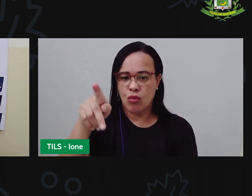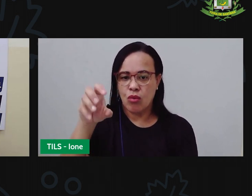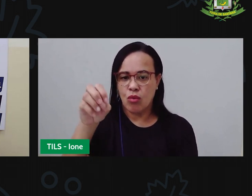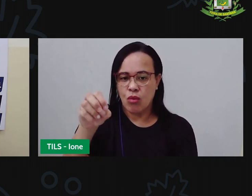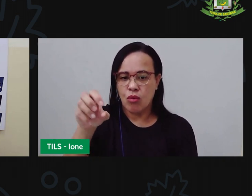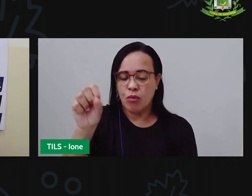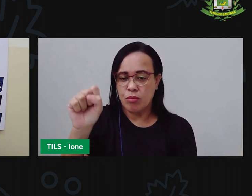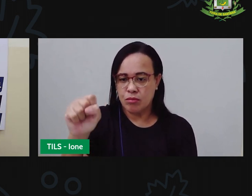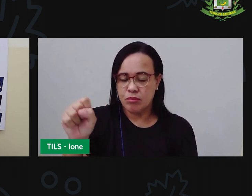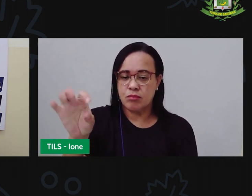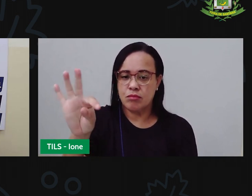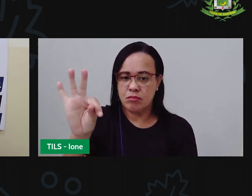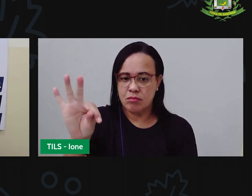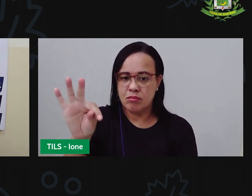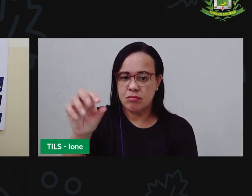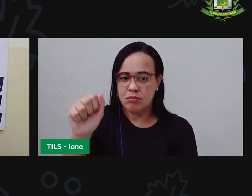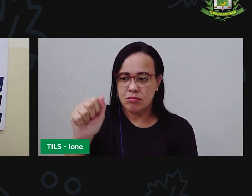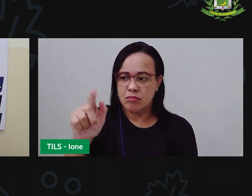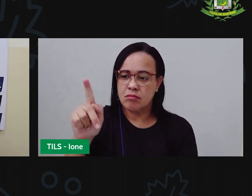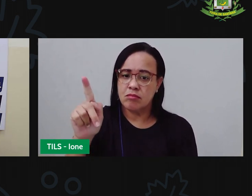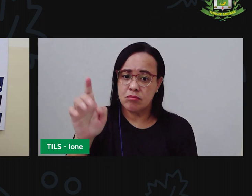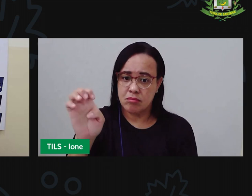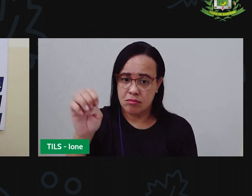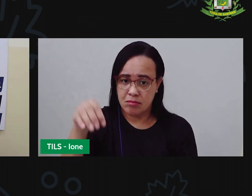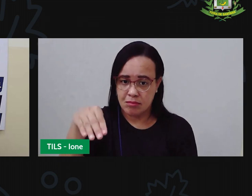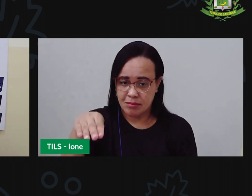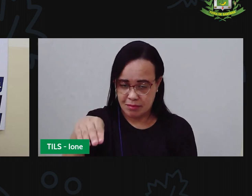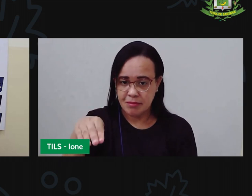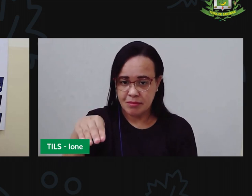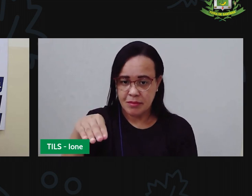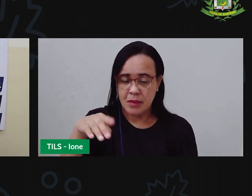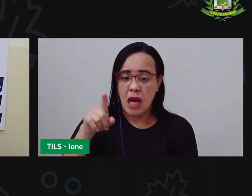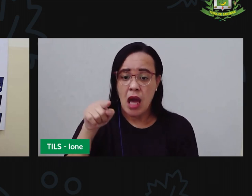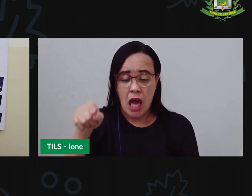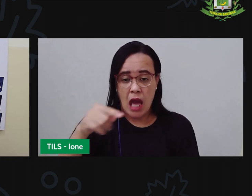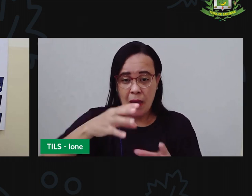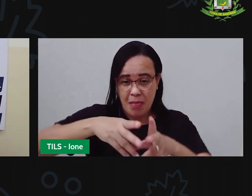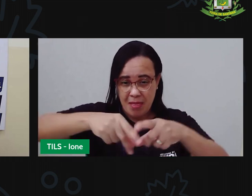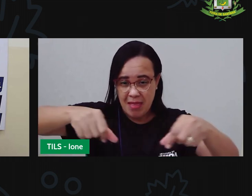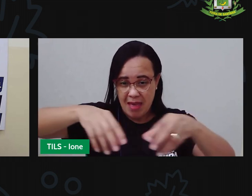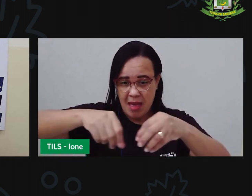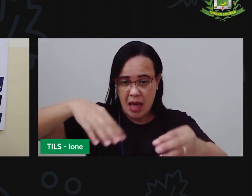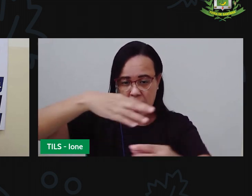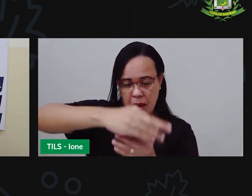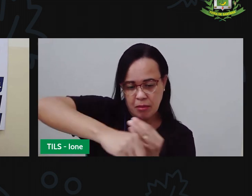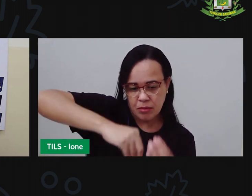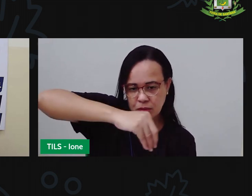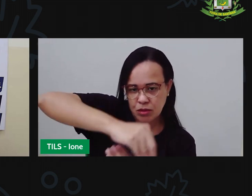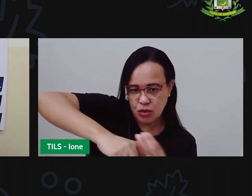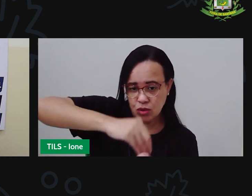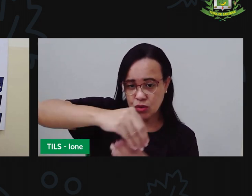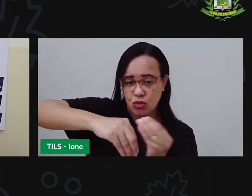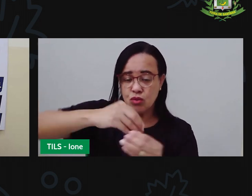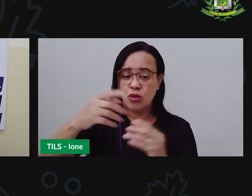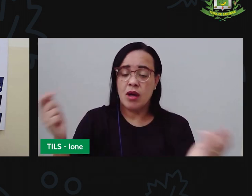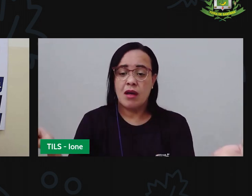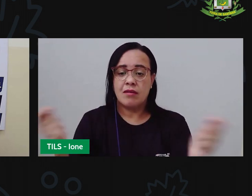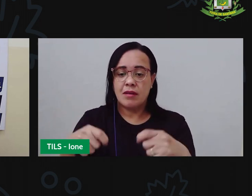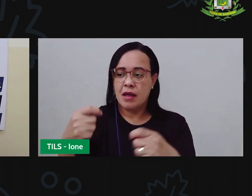vai ali produzir um adubo, que a gente vai chamar de humus e também de